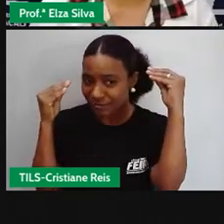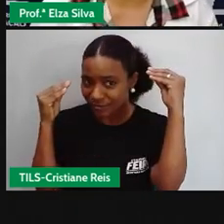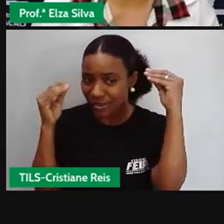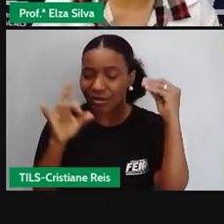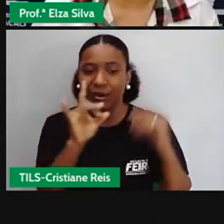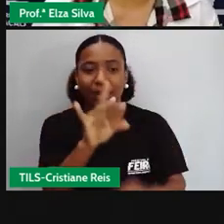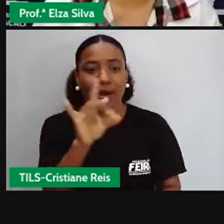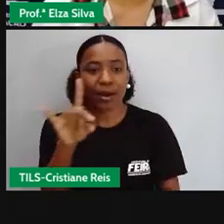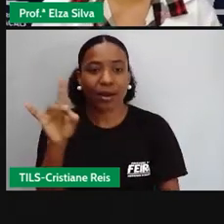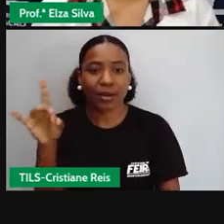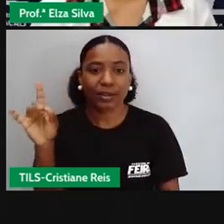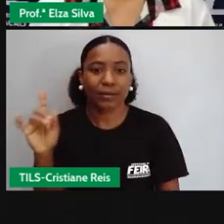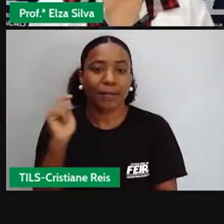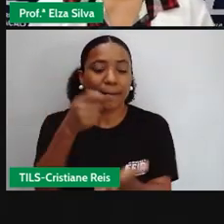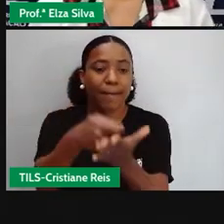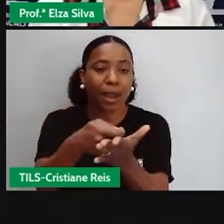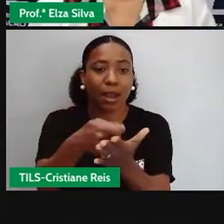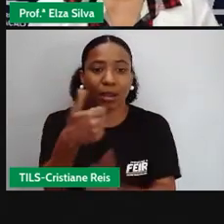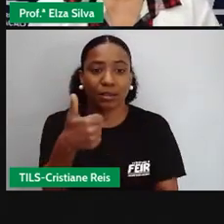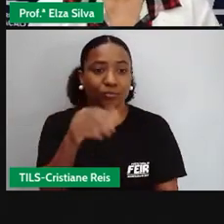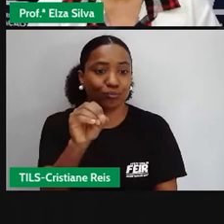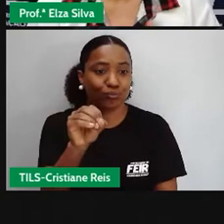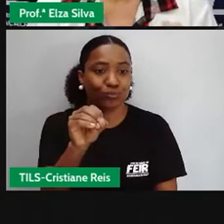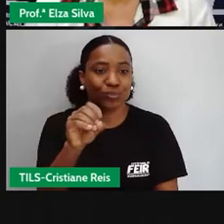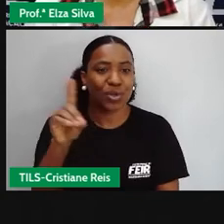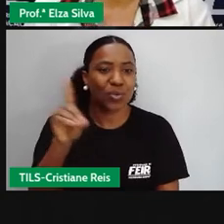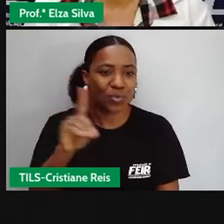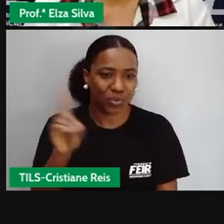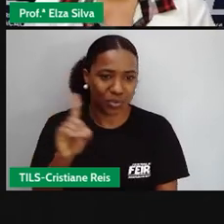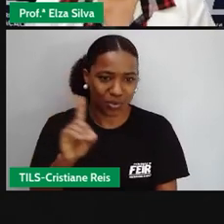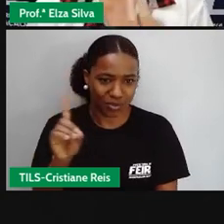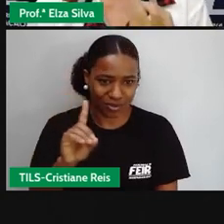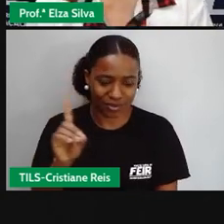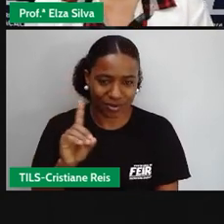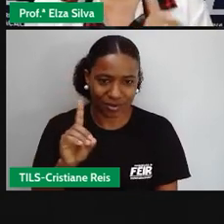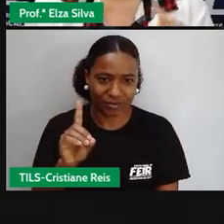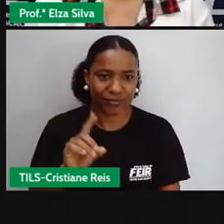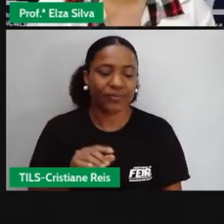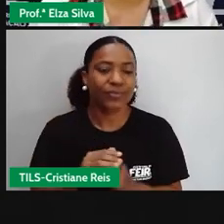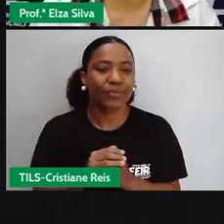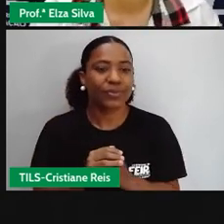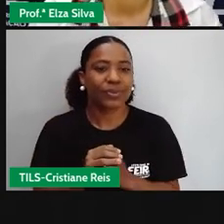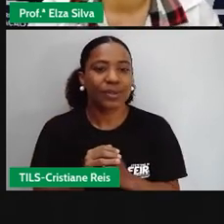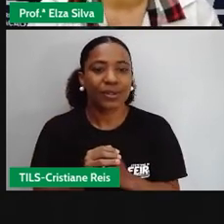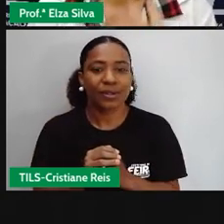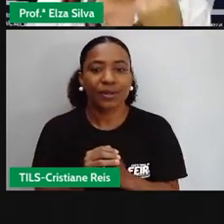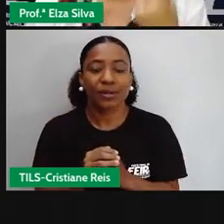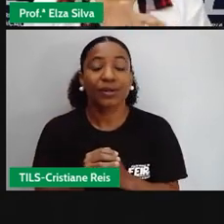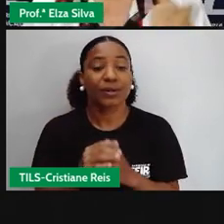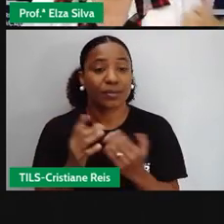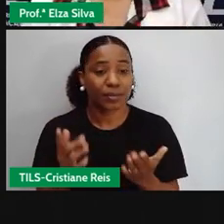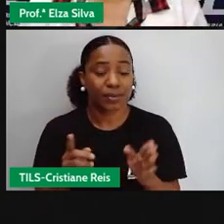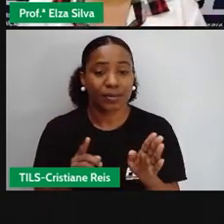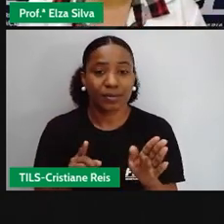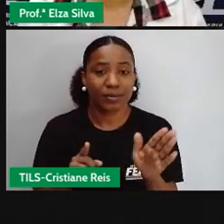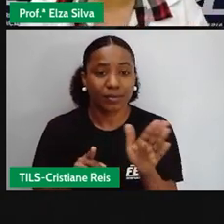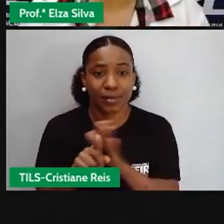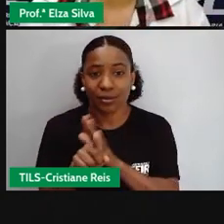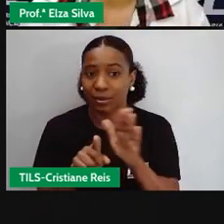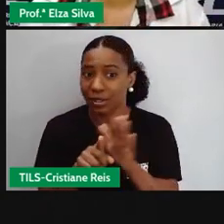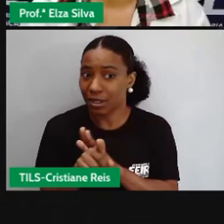cada chapéu custa 10 dólares. Como nós vamos perguntar a respeito? De dois